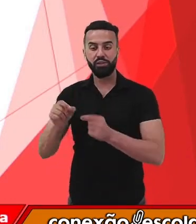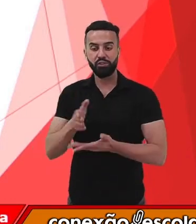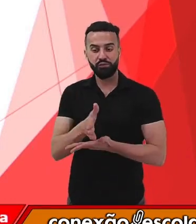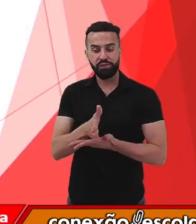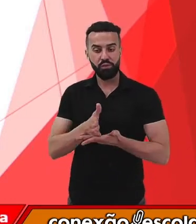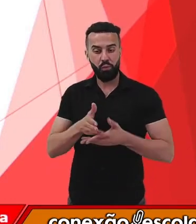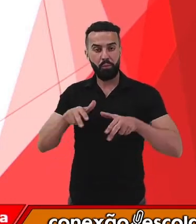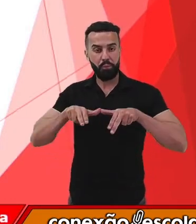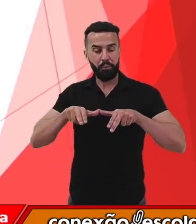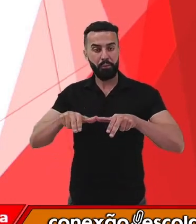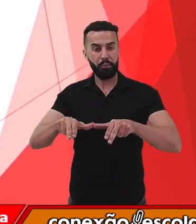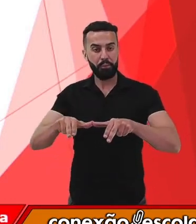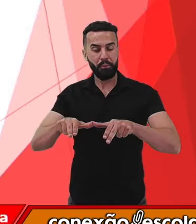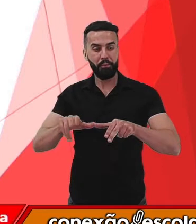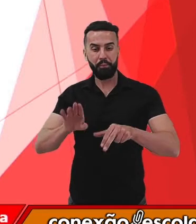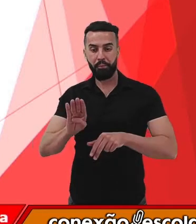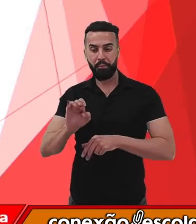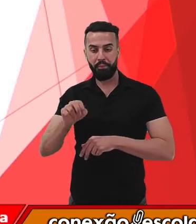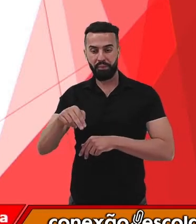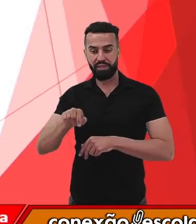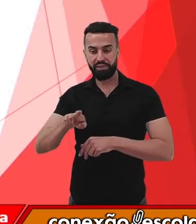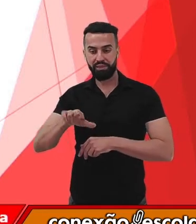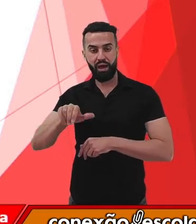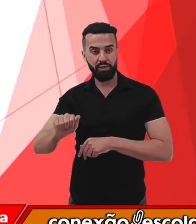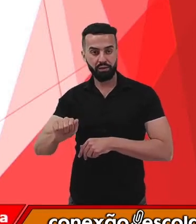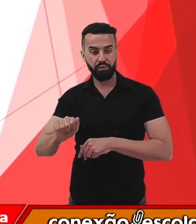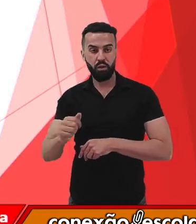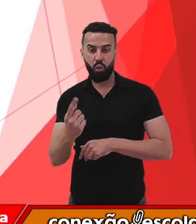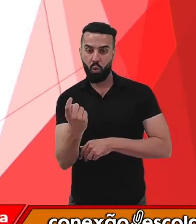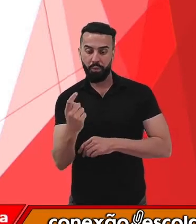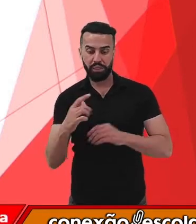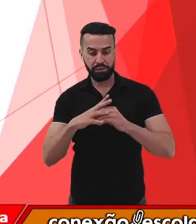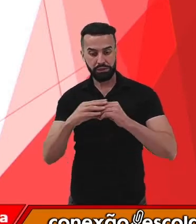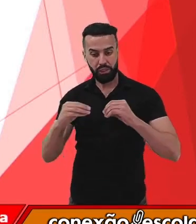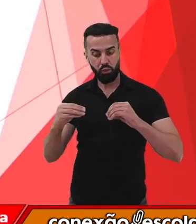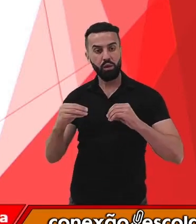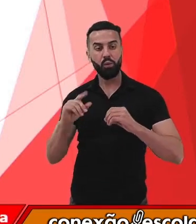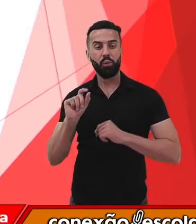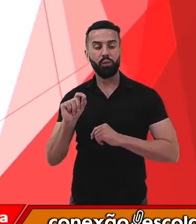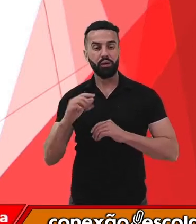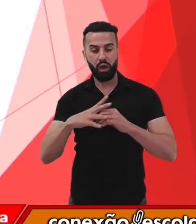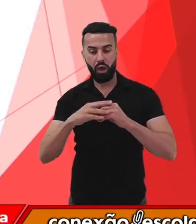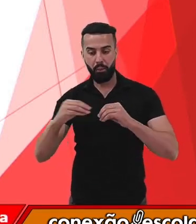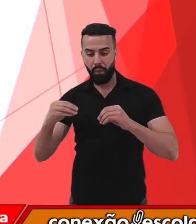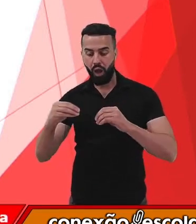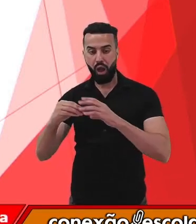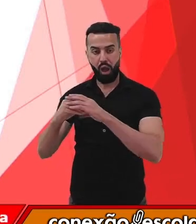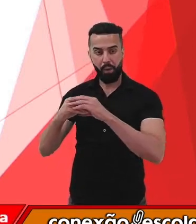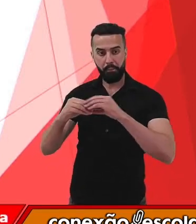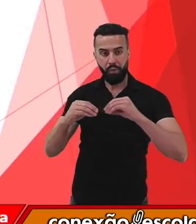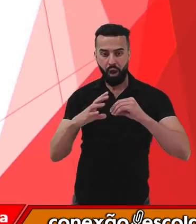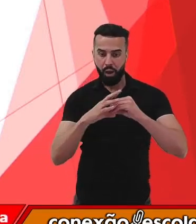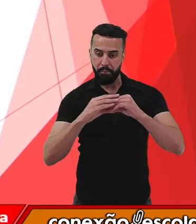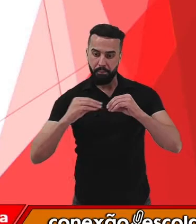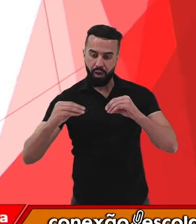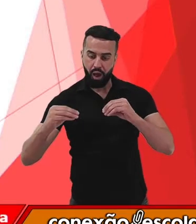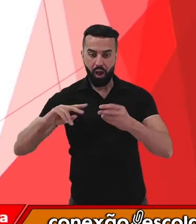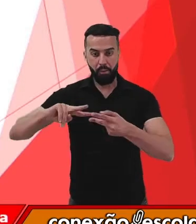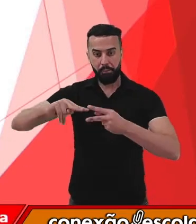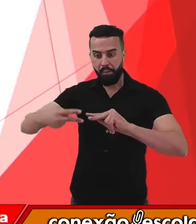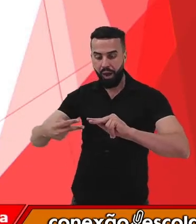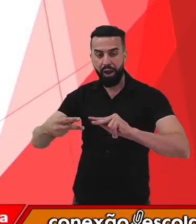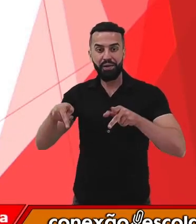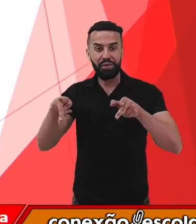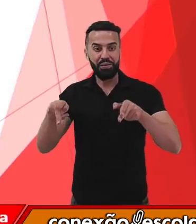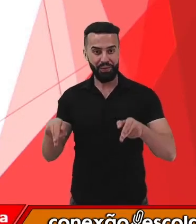divisão binária, uma única célula se divide, dando origem a outra geneticamente idêntica.